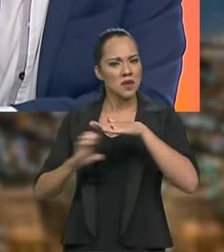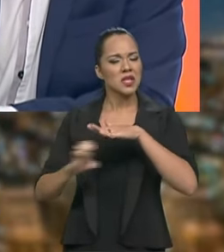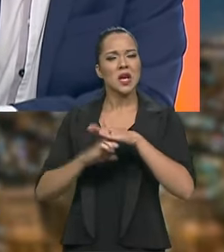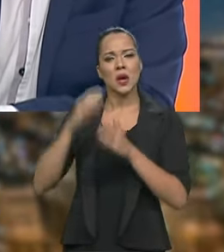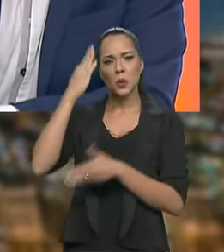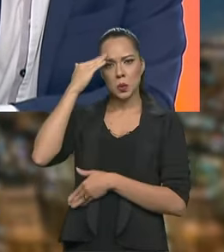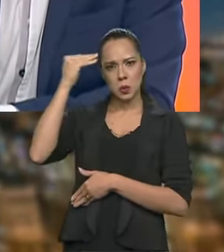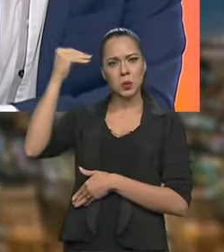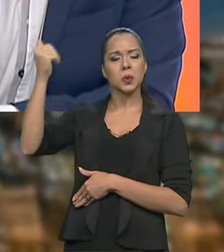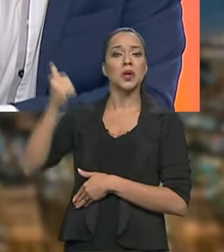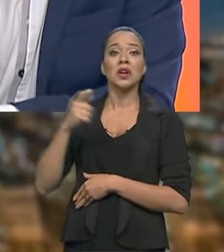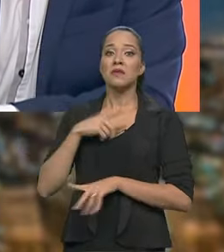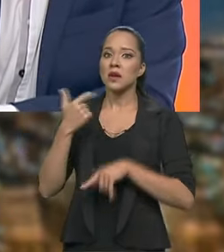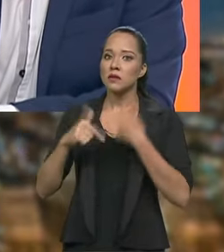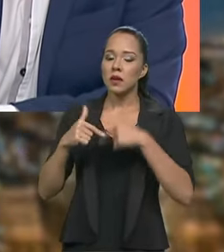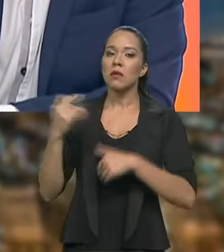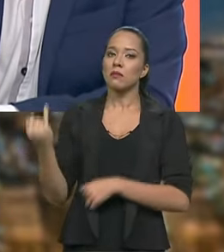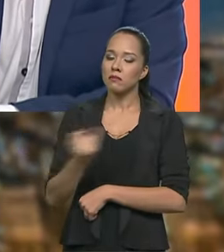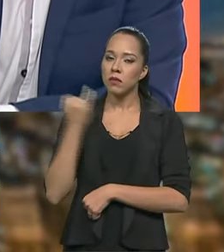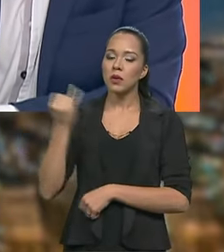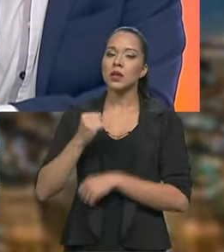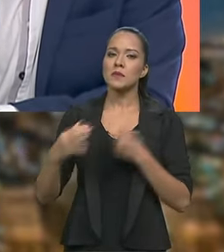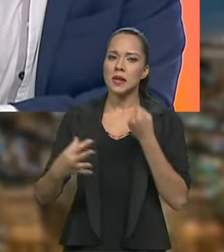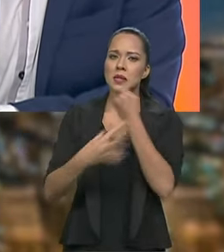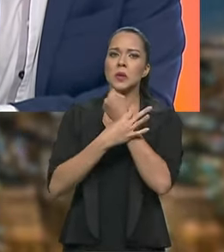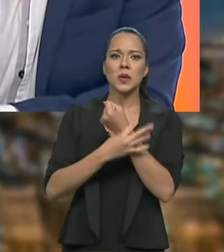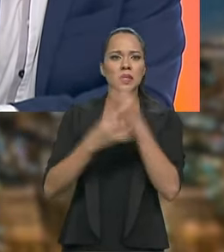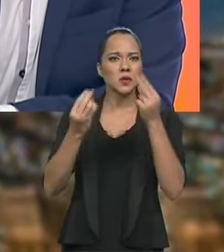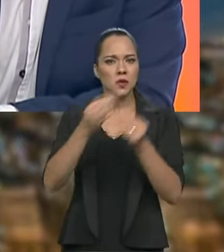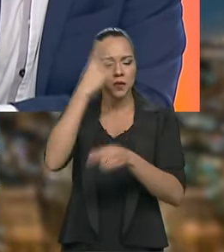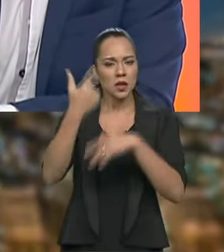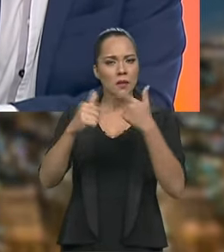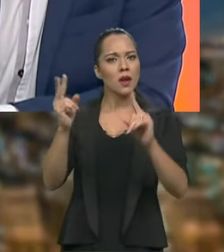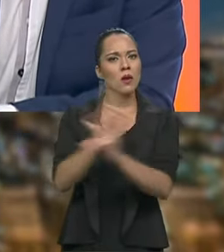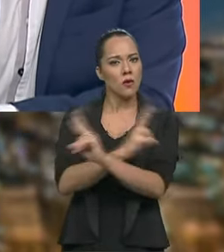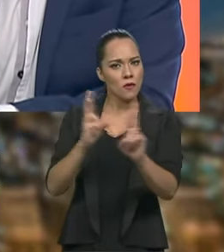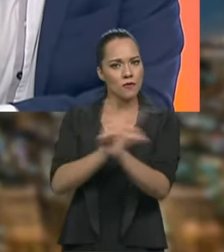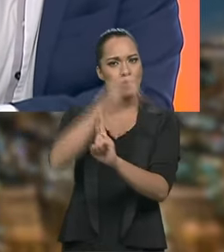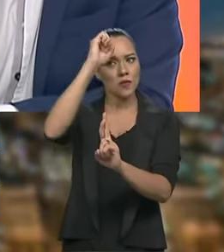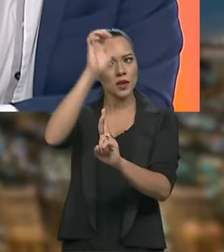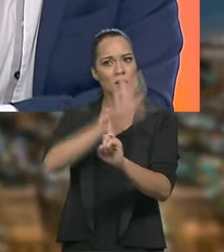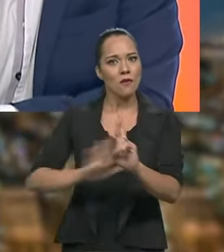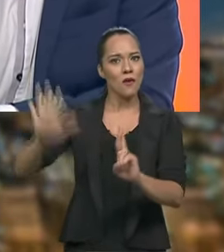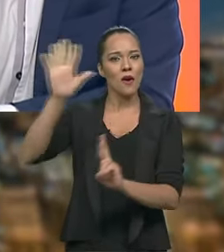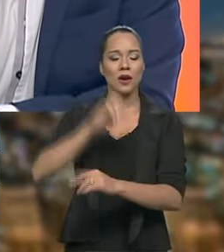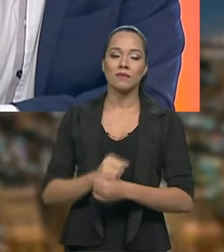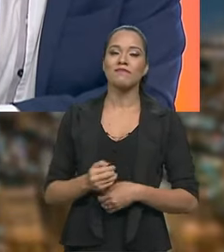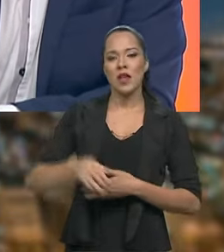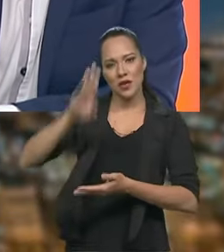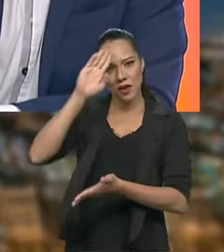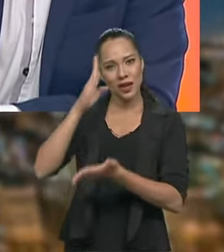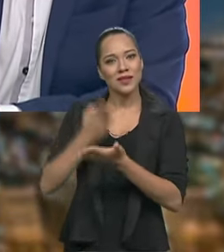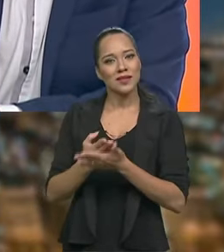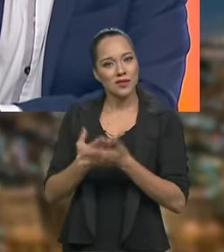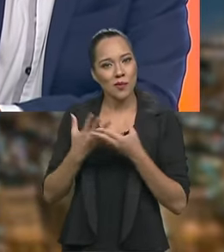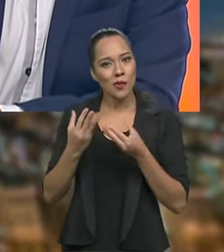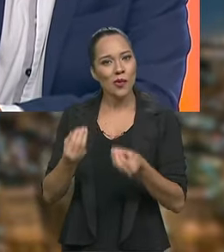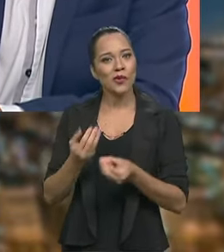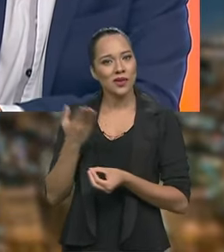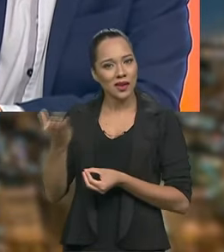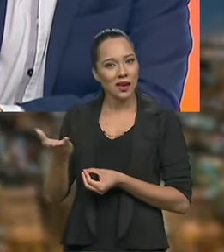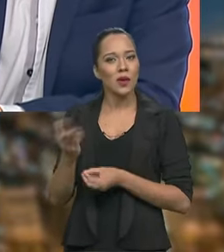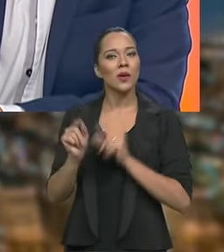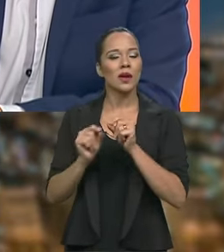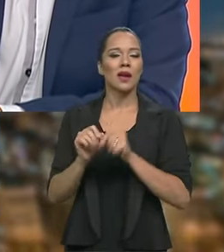sucesso e que faz um trabalho importante para a segurança de vários rodoviários do Brasil afora. E eu acredito que muito por conta disso é da